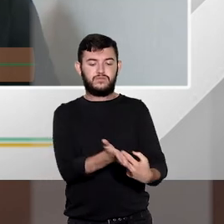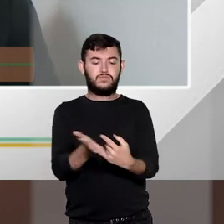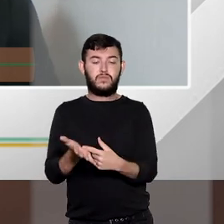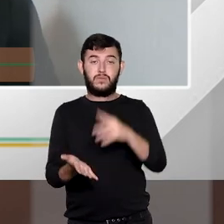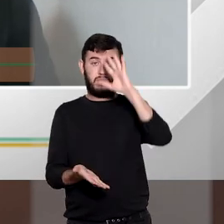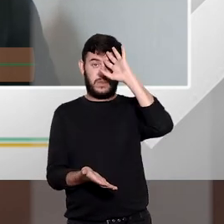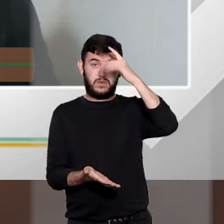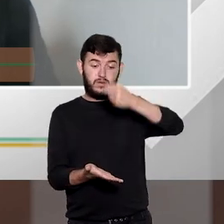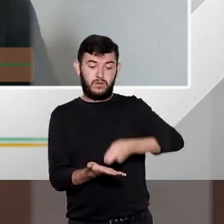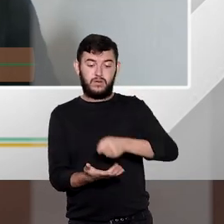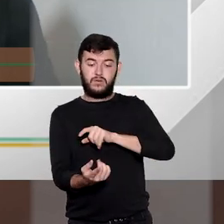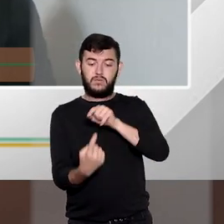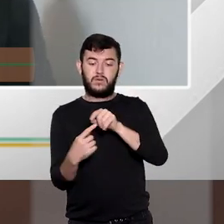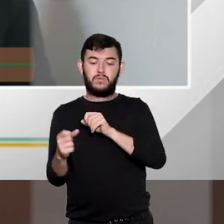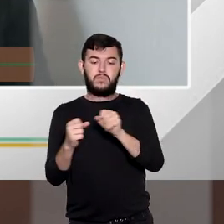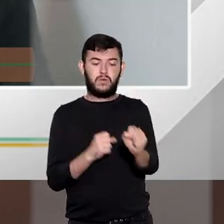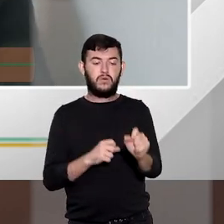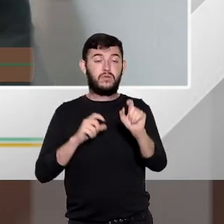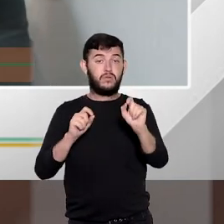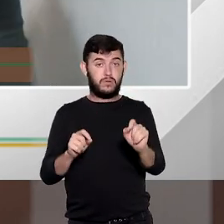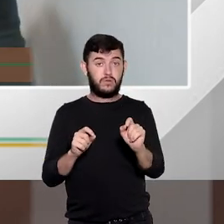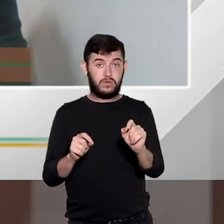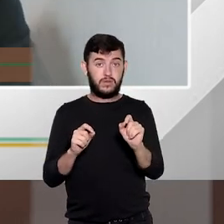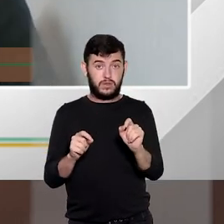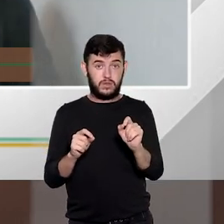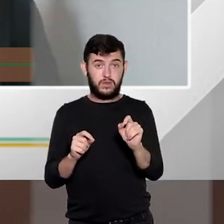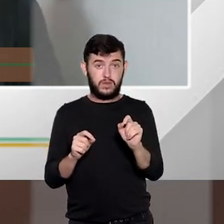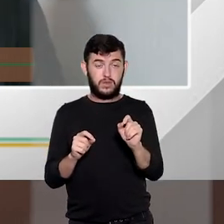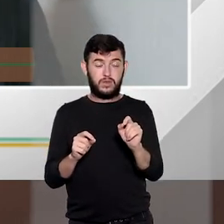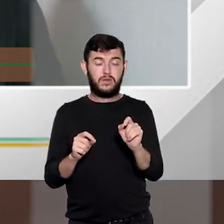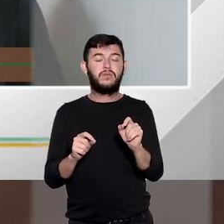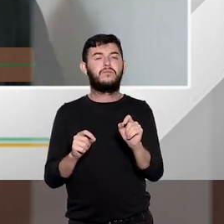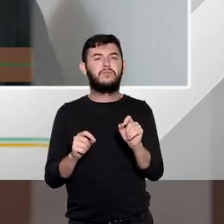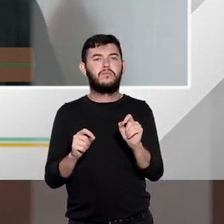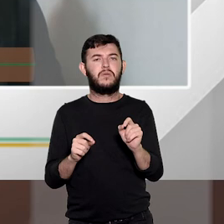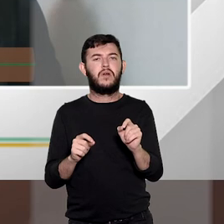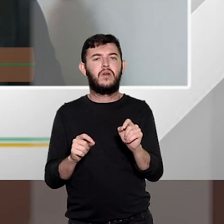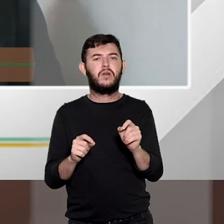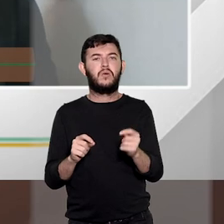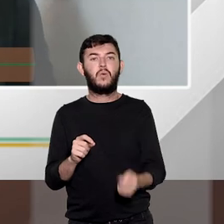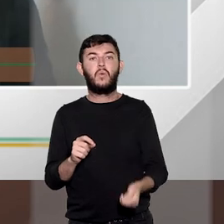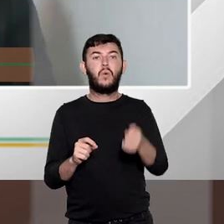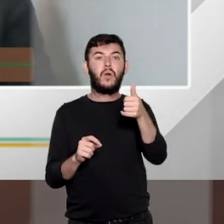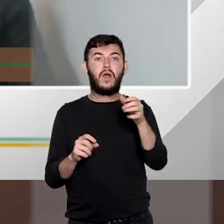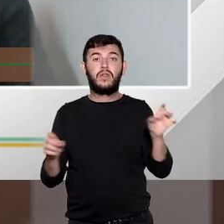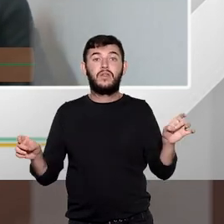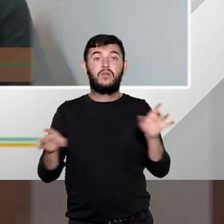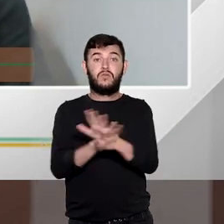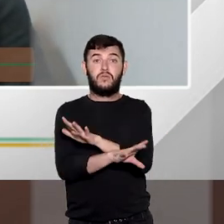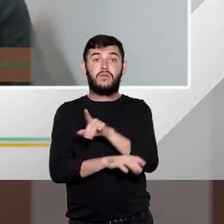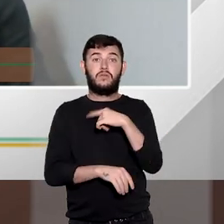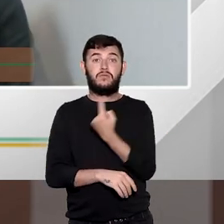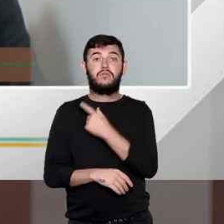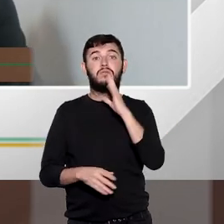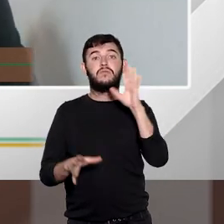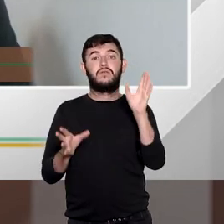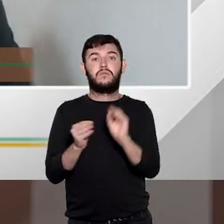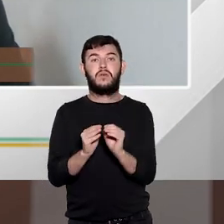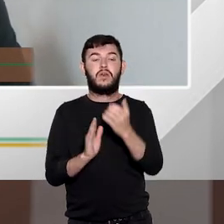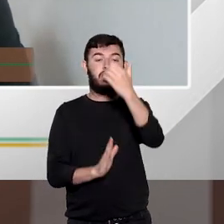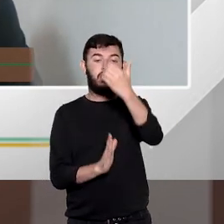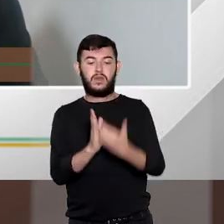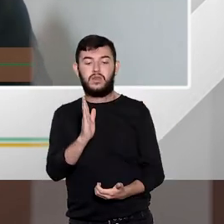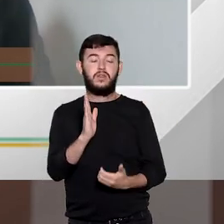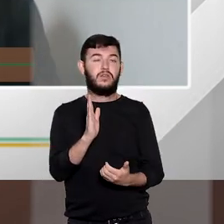proximidade da consumação então quanto mais próximo da consumação a redução pela tentativa